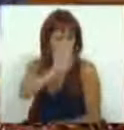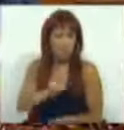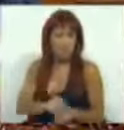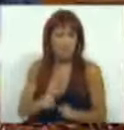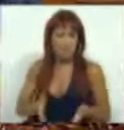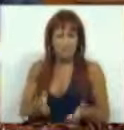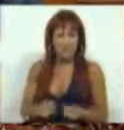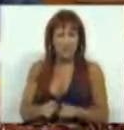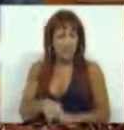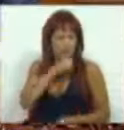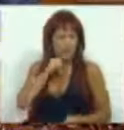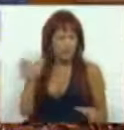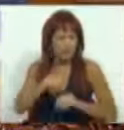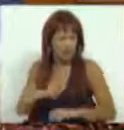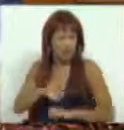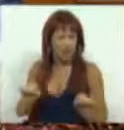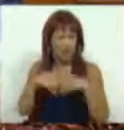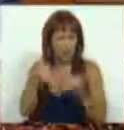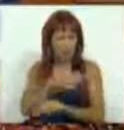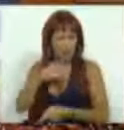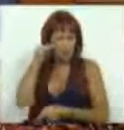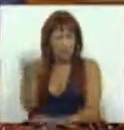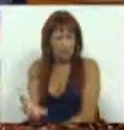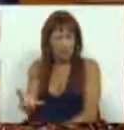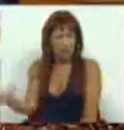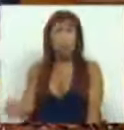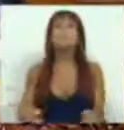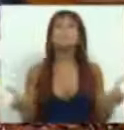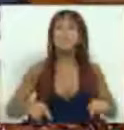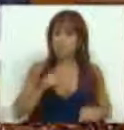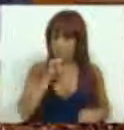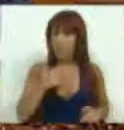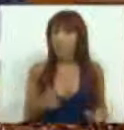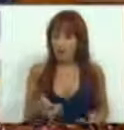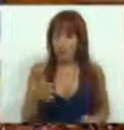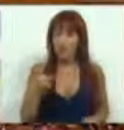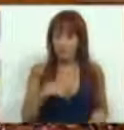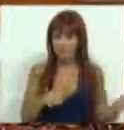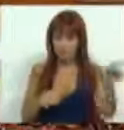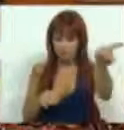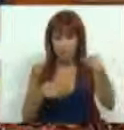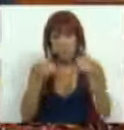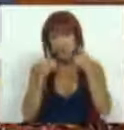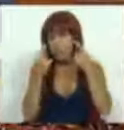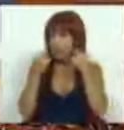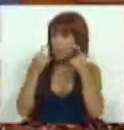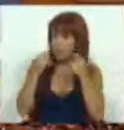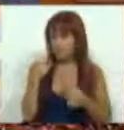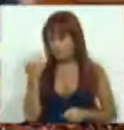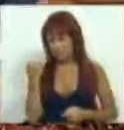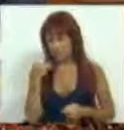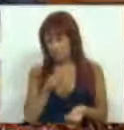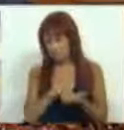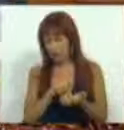necessários mais sacrifícios na área social e na área da saúde em particular. Bem pode agora o Partido Comunista chorar. São lágrimas de